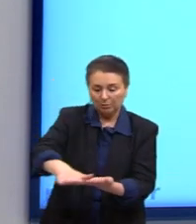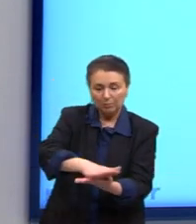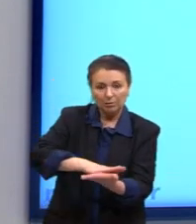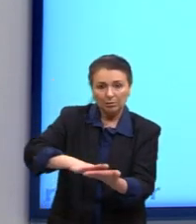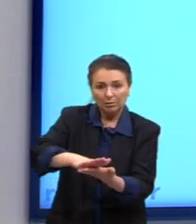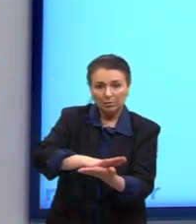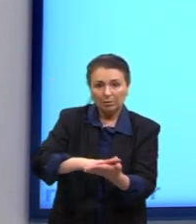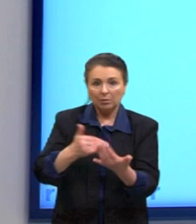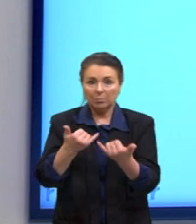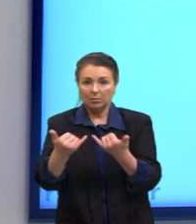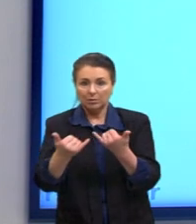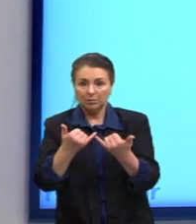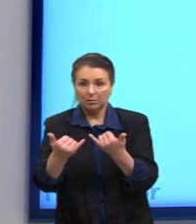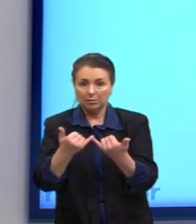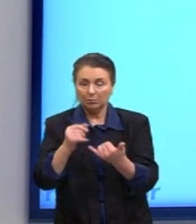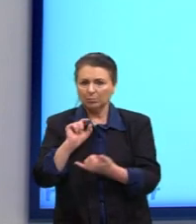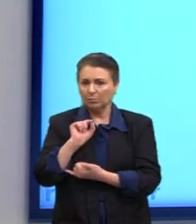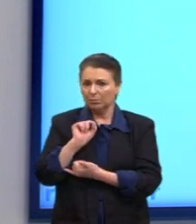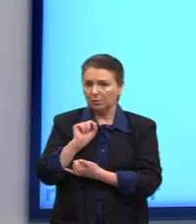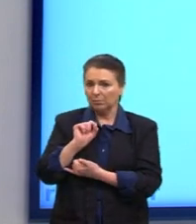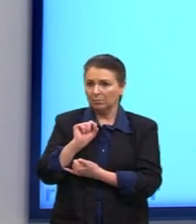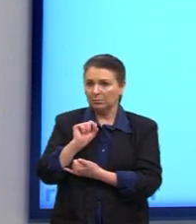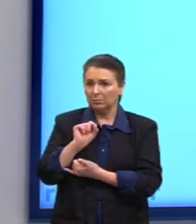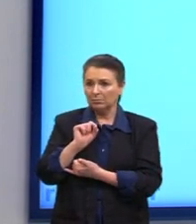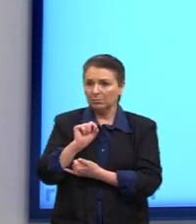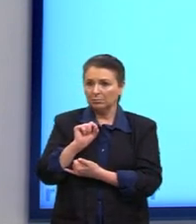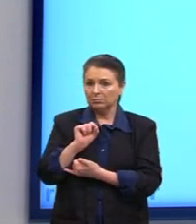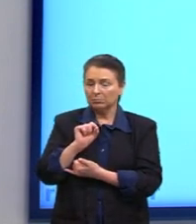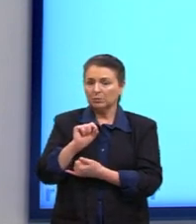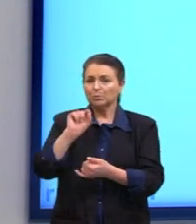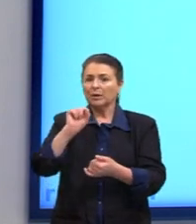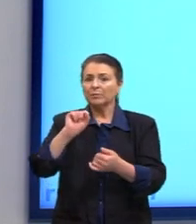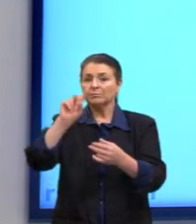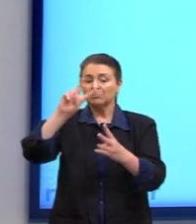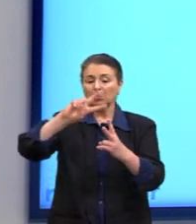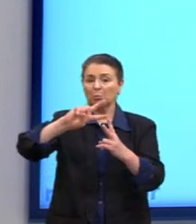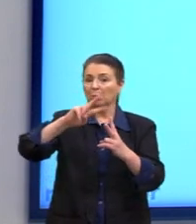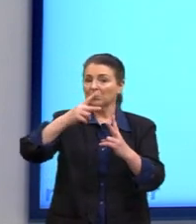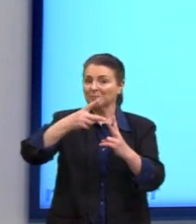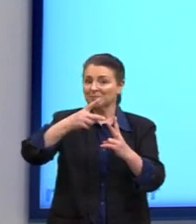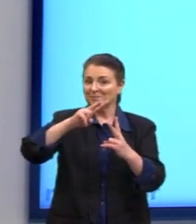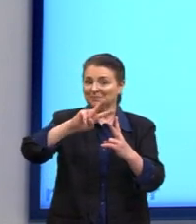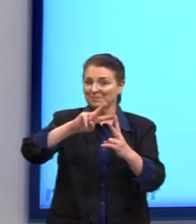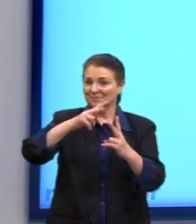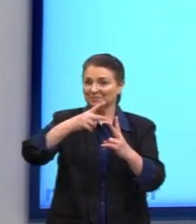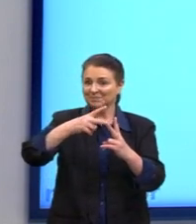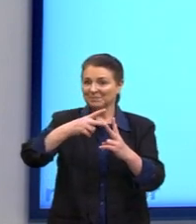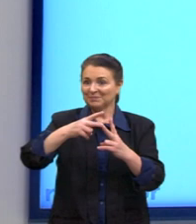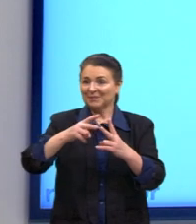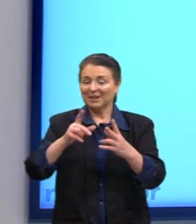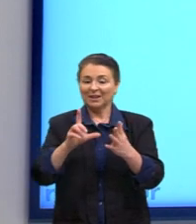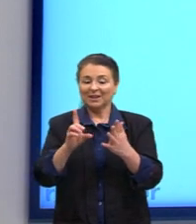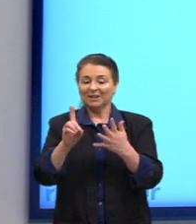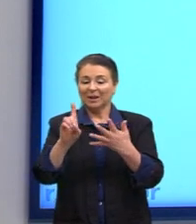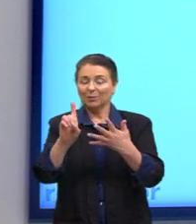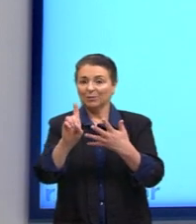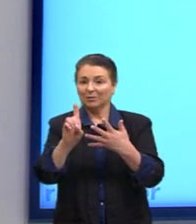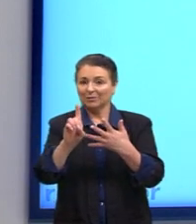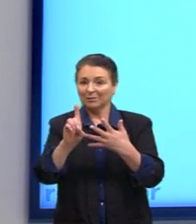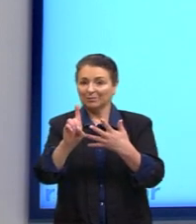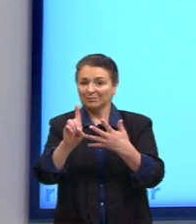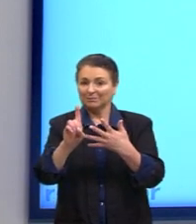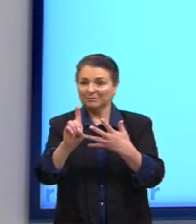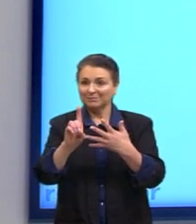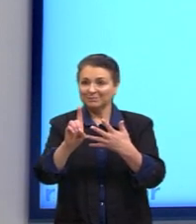um exemplo de uma hipótese, né. Lei não era, uma teoria nós vimos que não era, um modelo é assemelhado a uma teoria